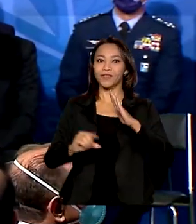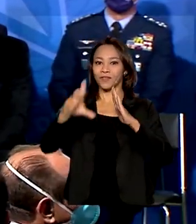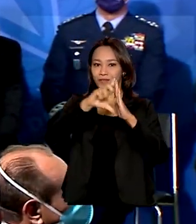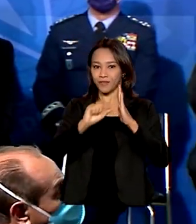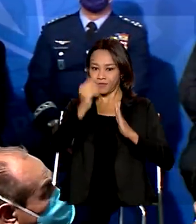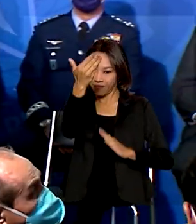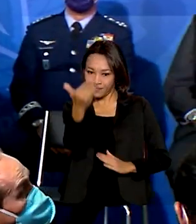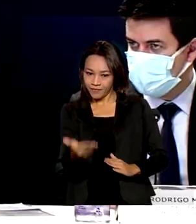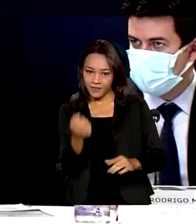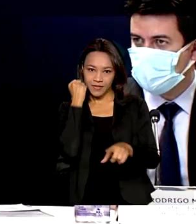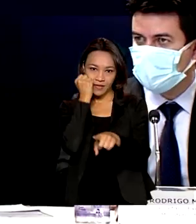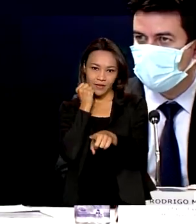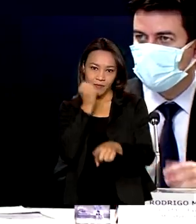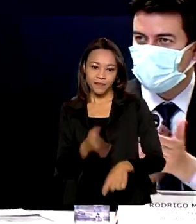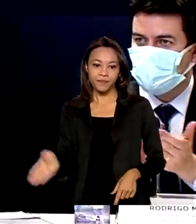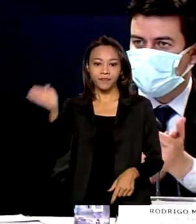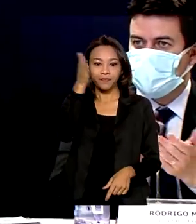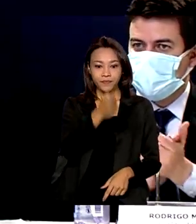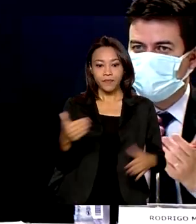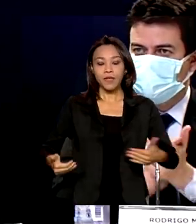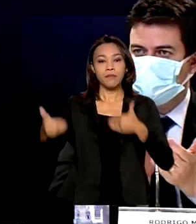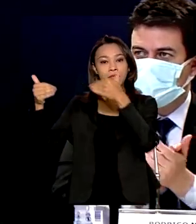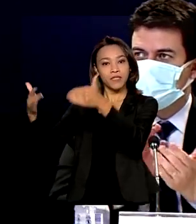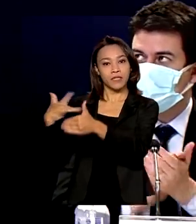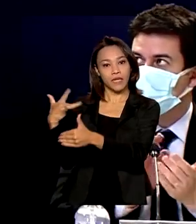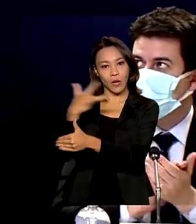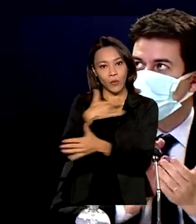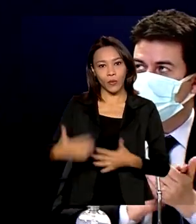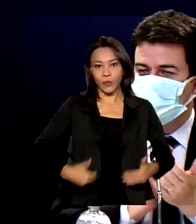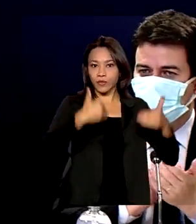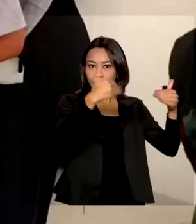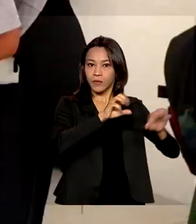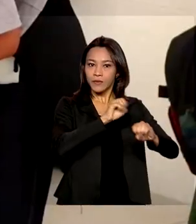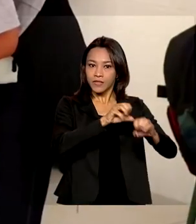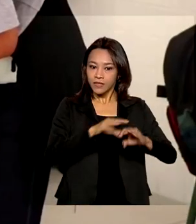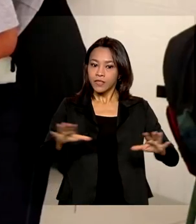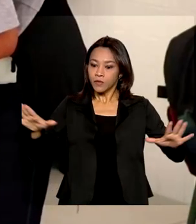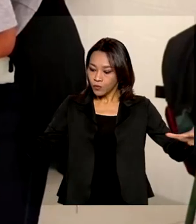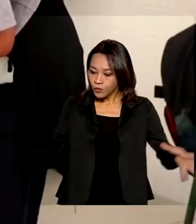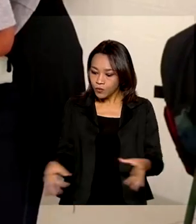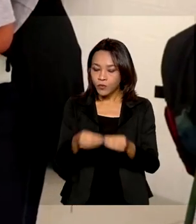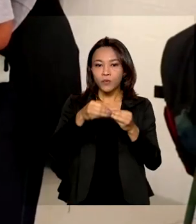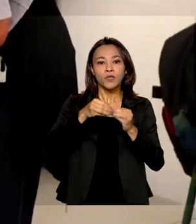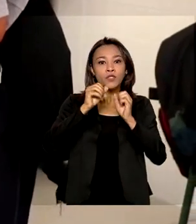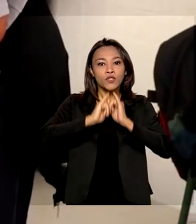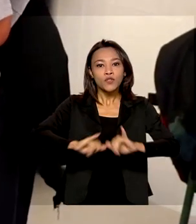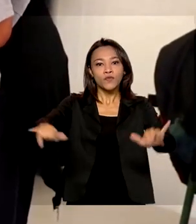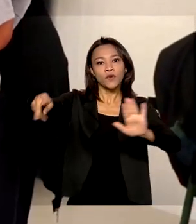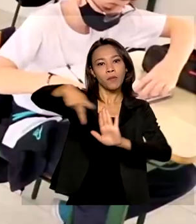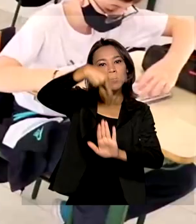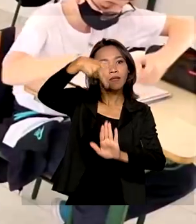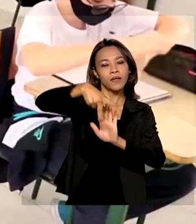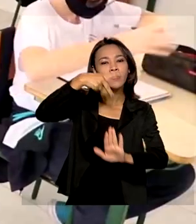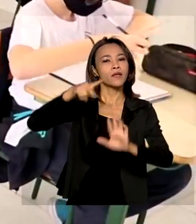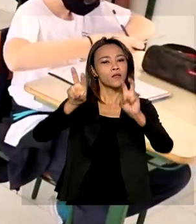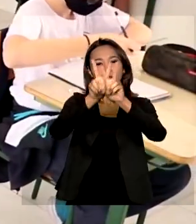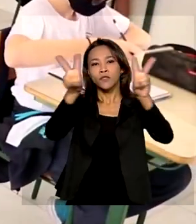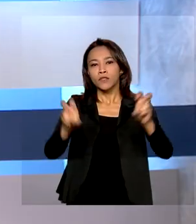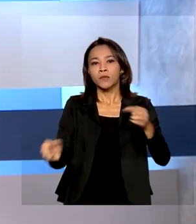Nogueira. Ministérios da Saúde e Educação lançam portaria com diretrizes para o retorno seguro às aulas